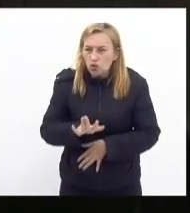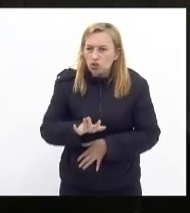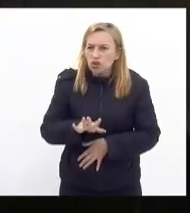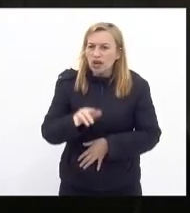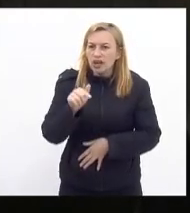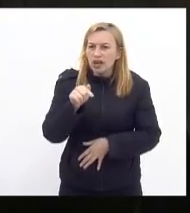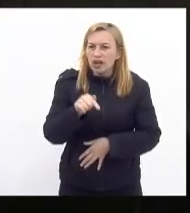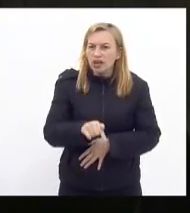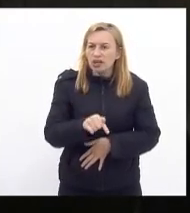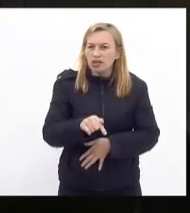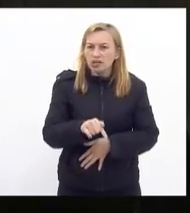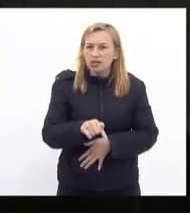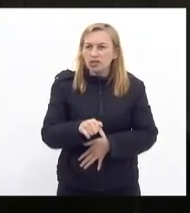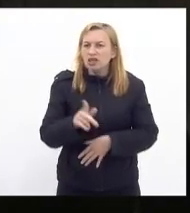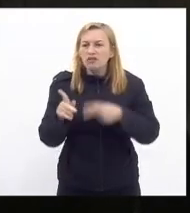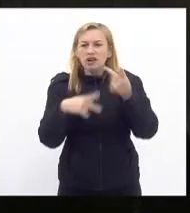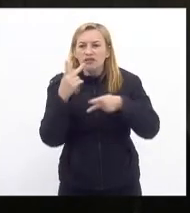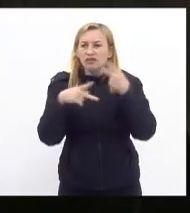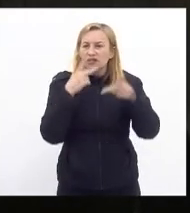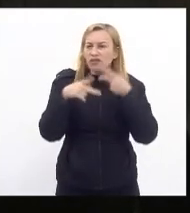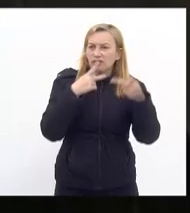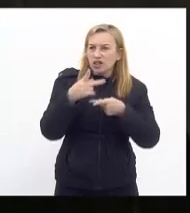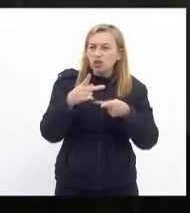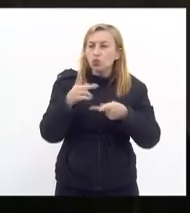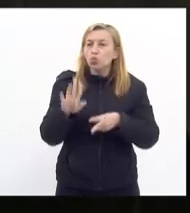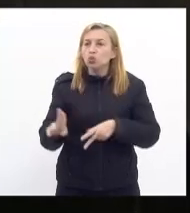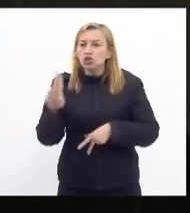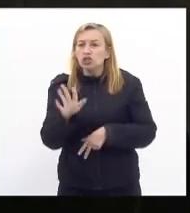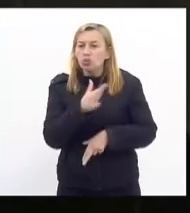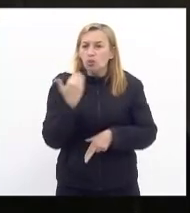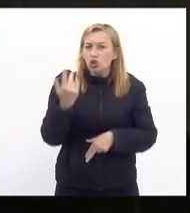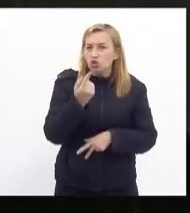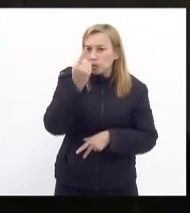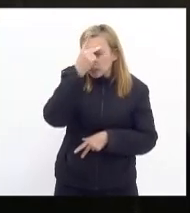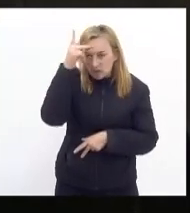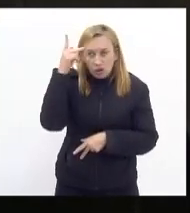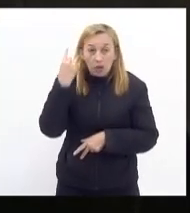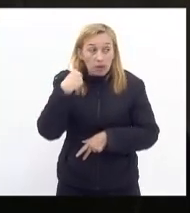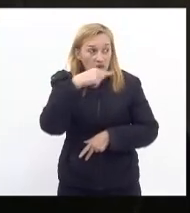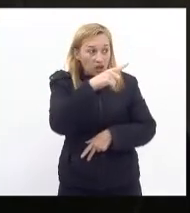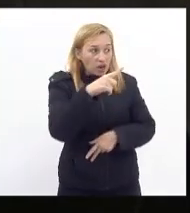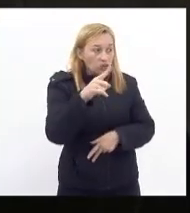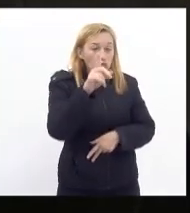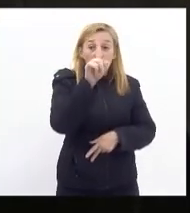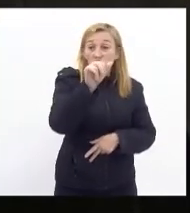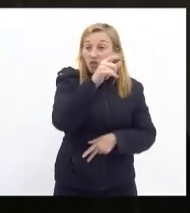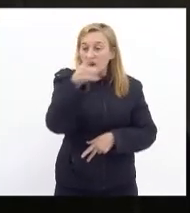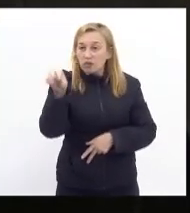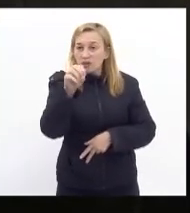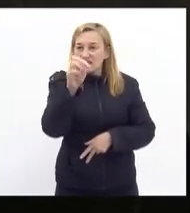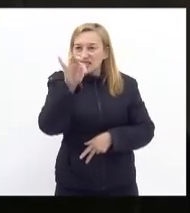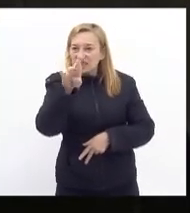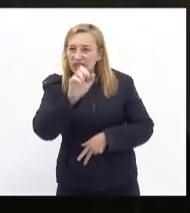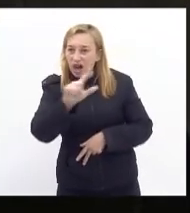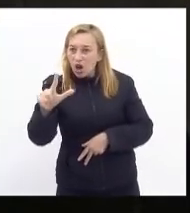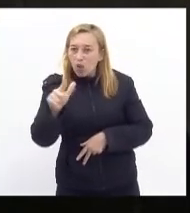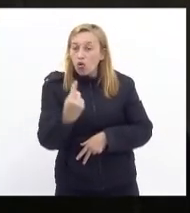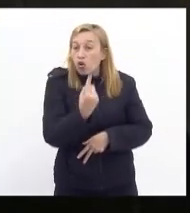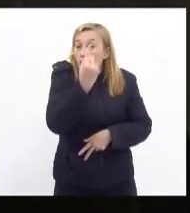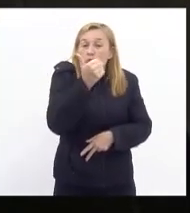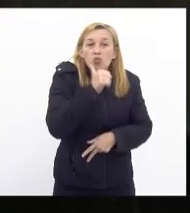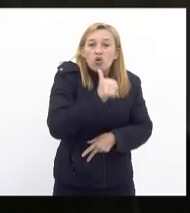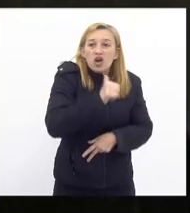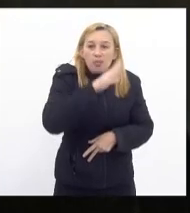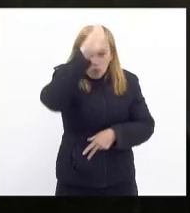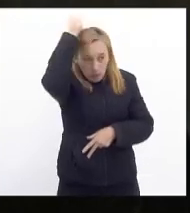pirotecnia para ficar falando usando morte de alguém mas foi lá no vão central se jogou se matou vai lá cuidar